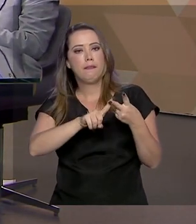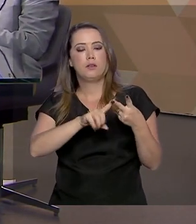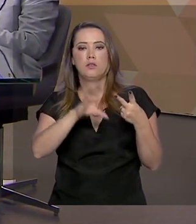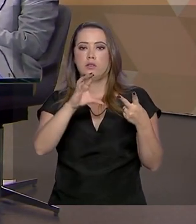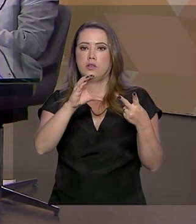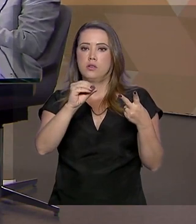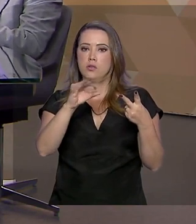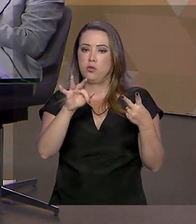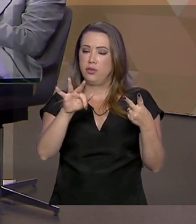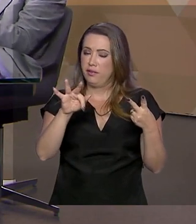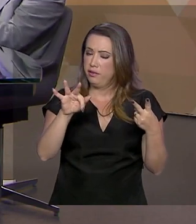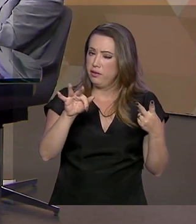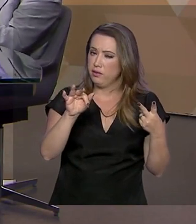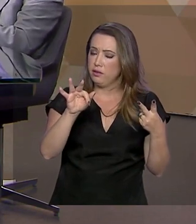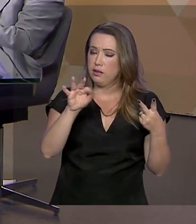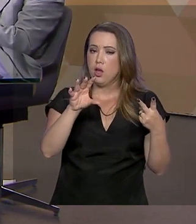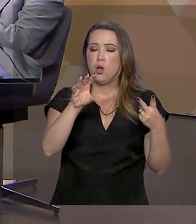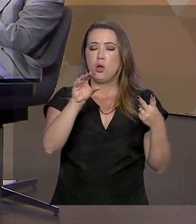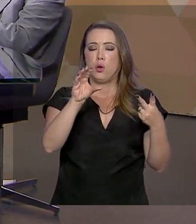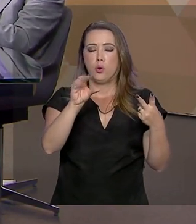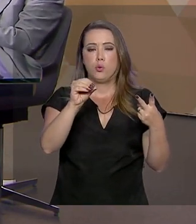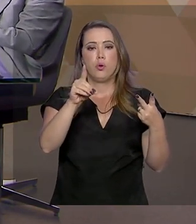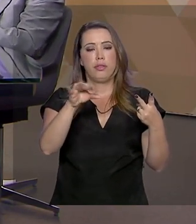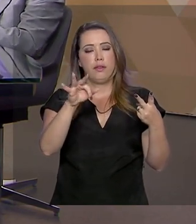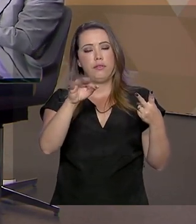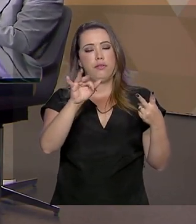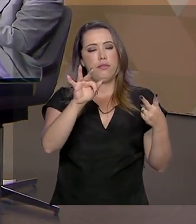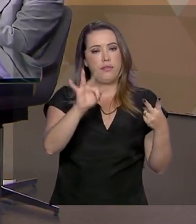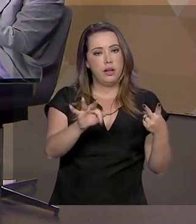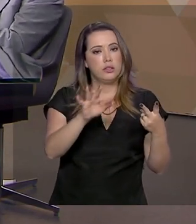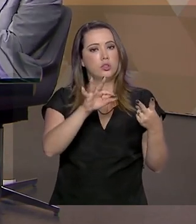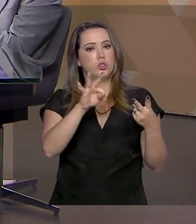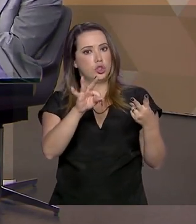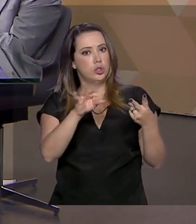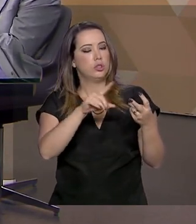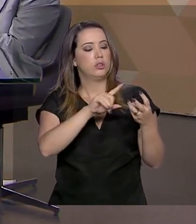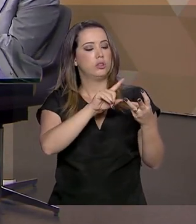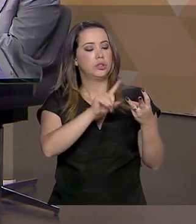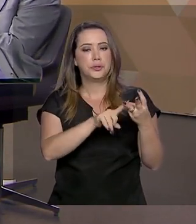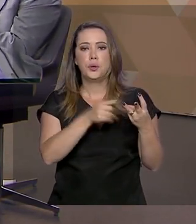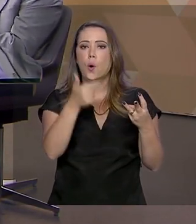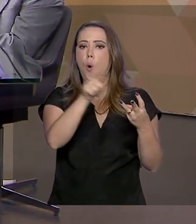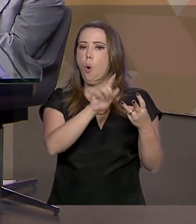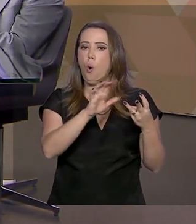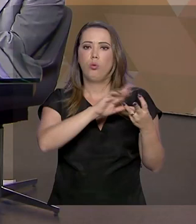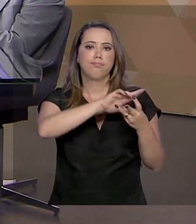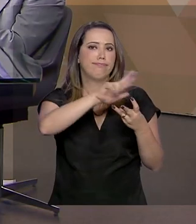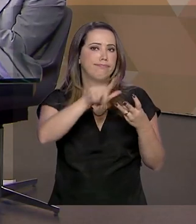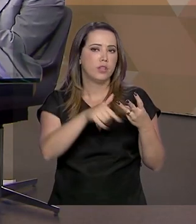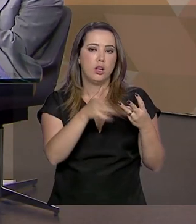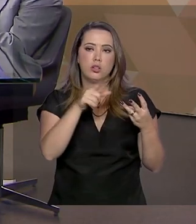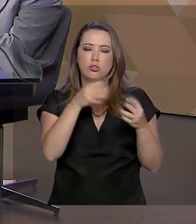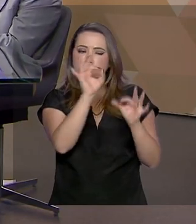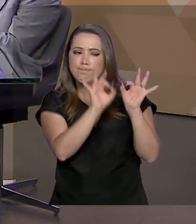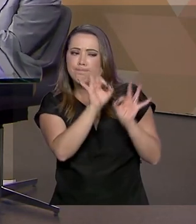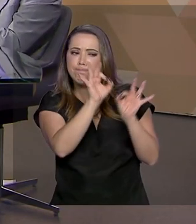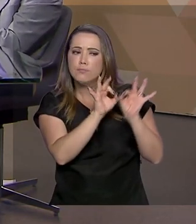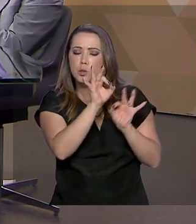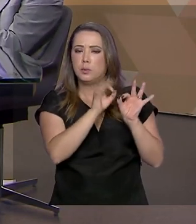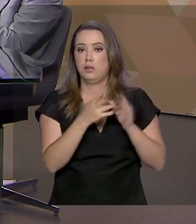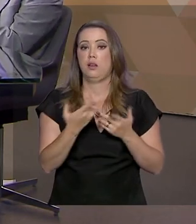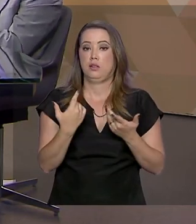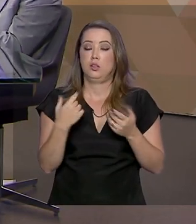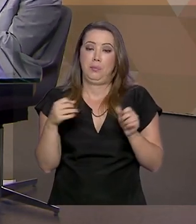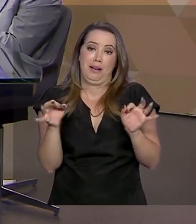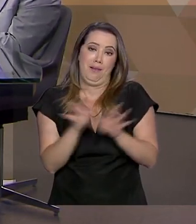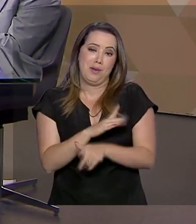envolve CODEFAT, outros entes, nós estamos aí na parte burocrática resolvendo. Mas, com certeza, é uma